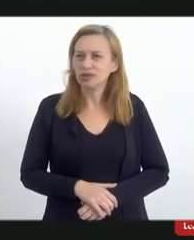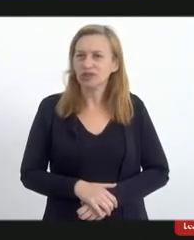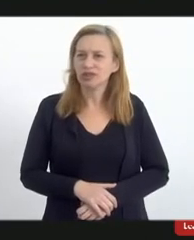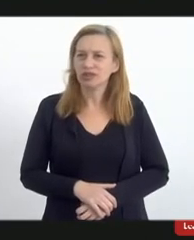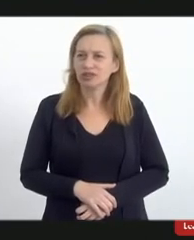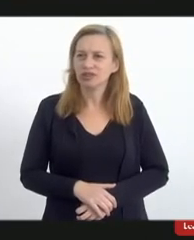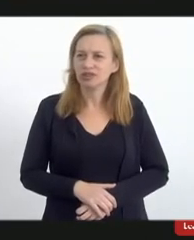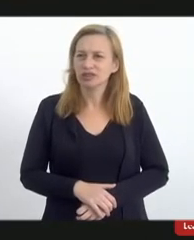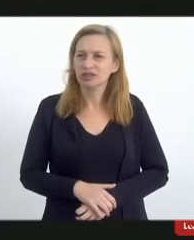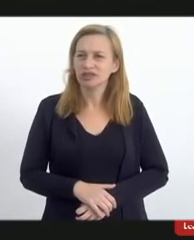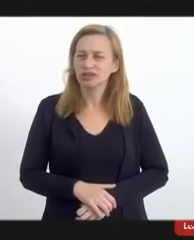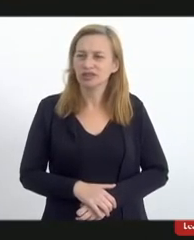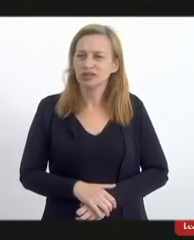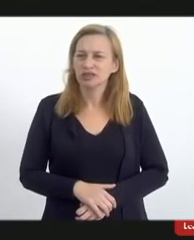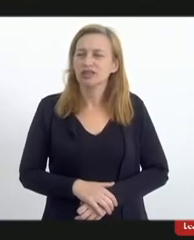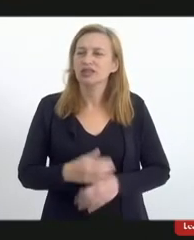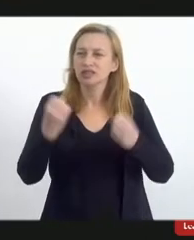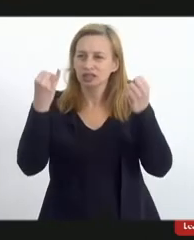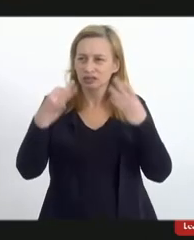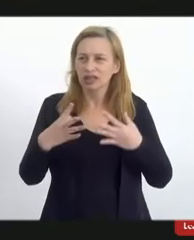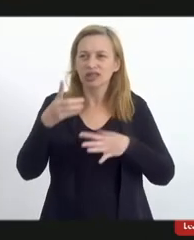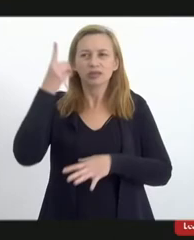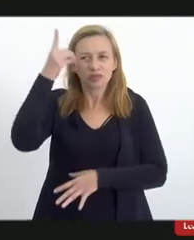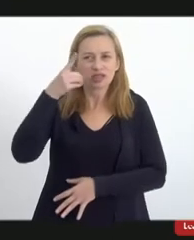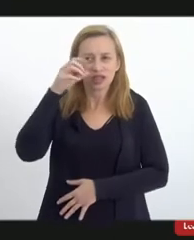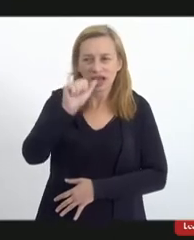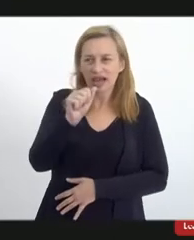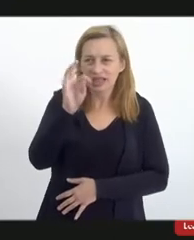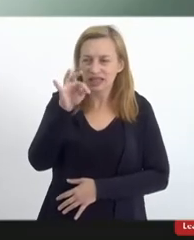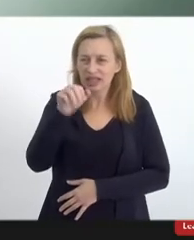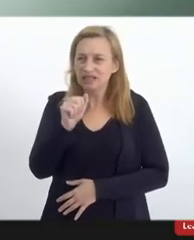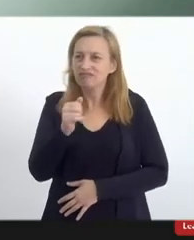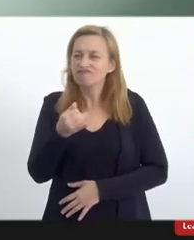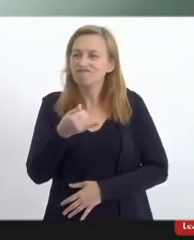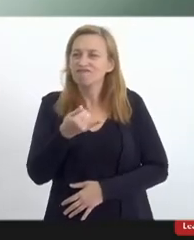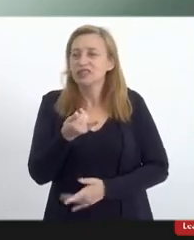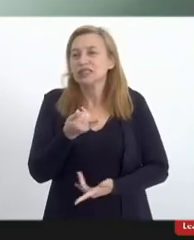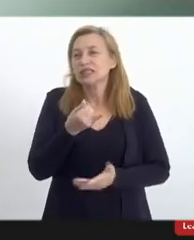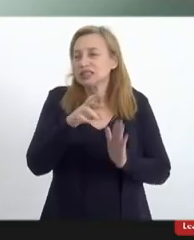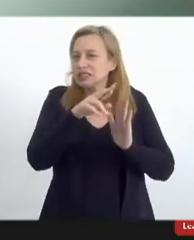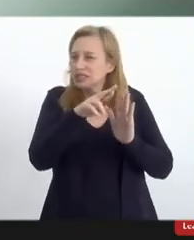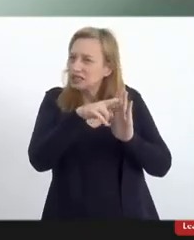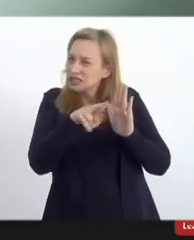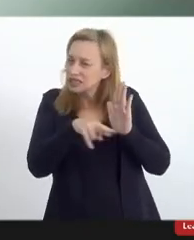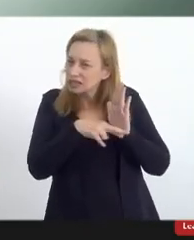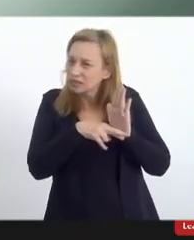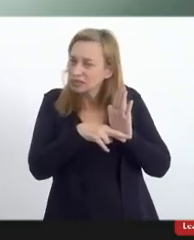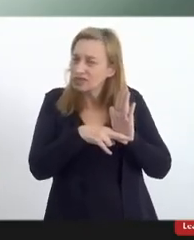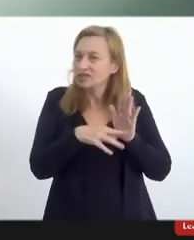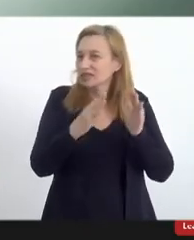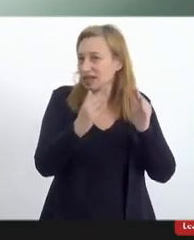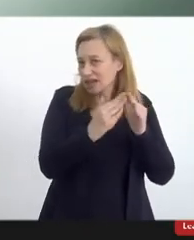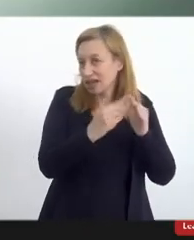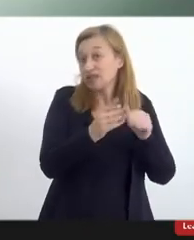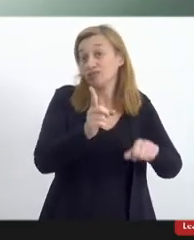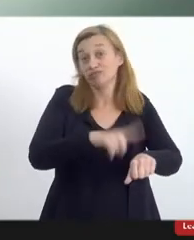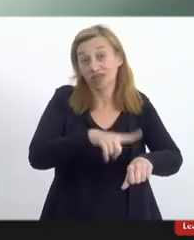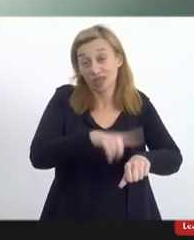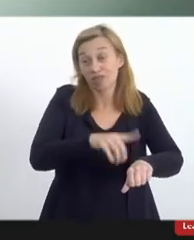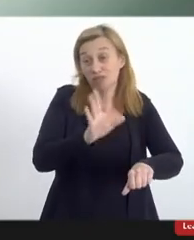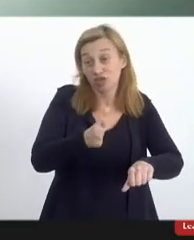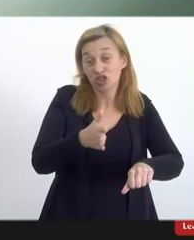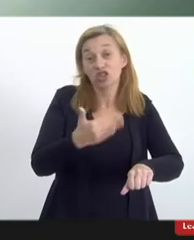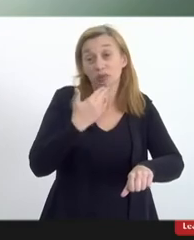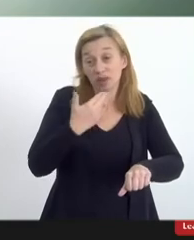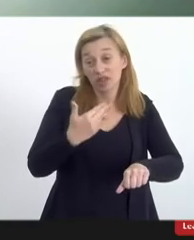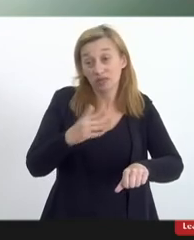apenas esclarecer deputado látua que lamentavelmente o regimento interno estabelece prazo nós já pedimos até uma